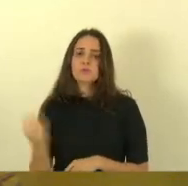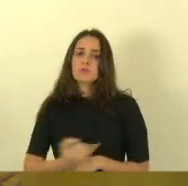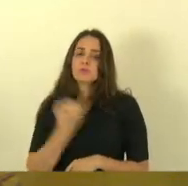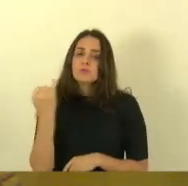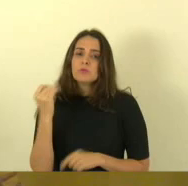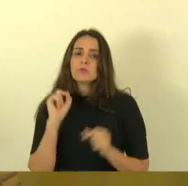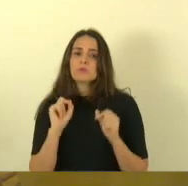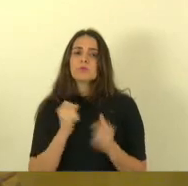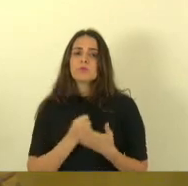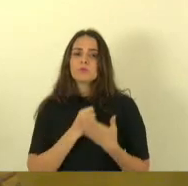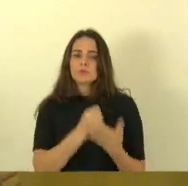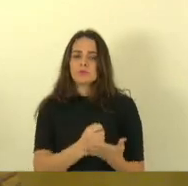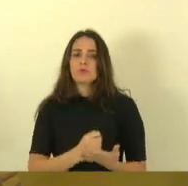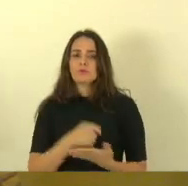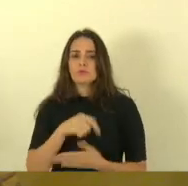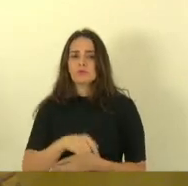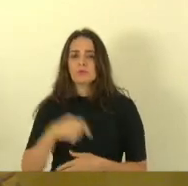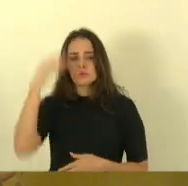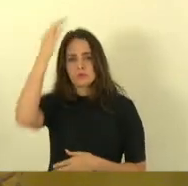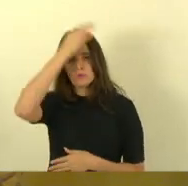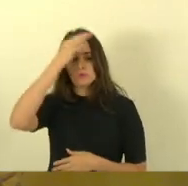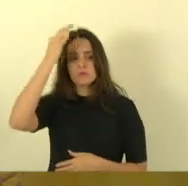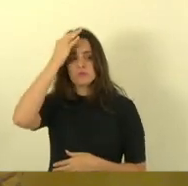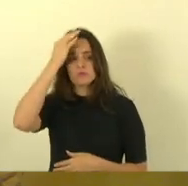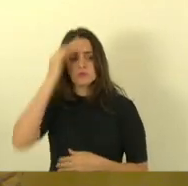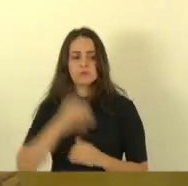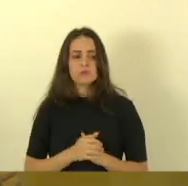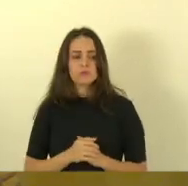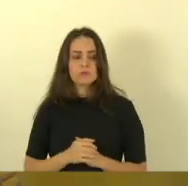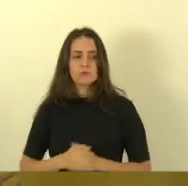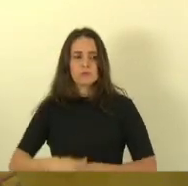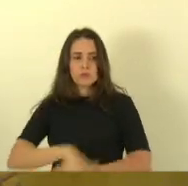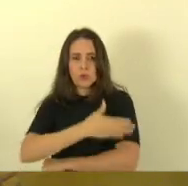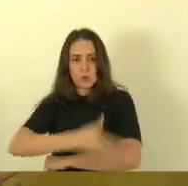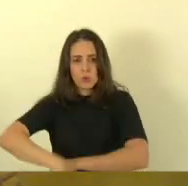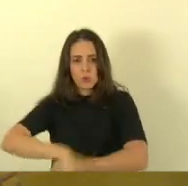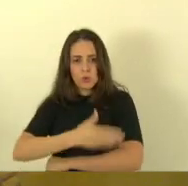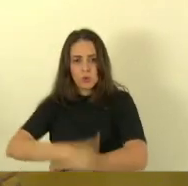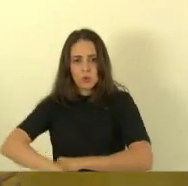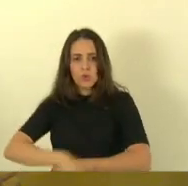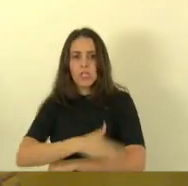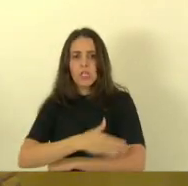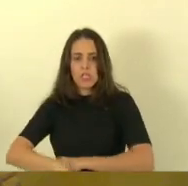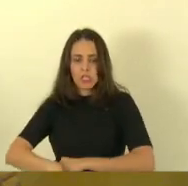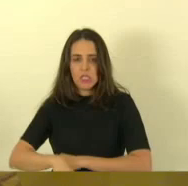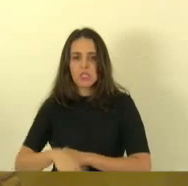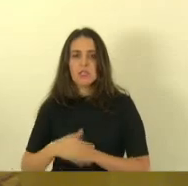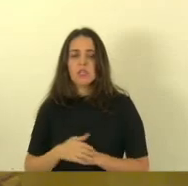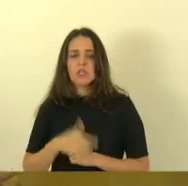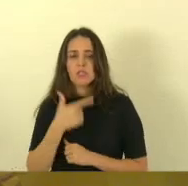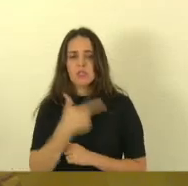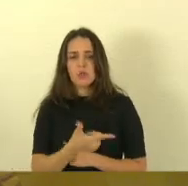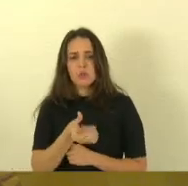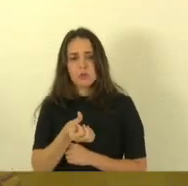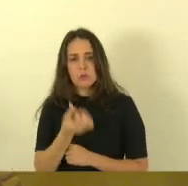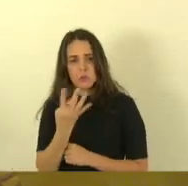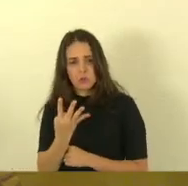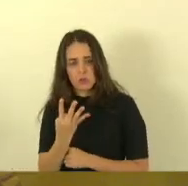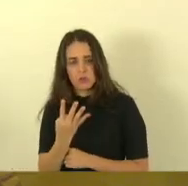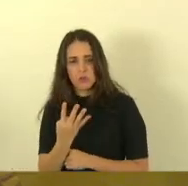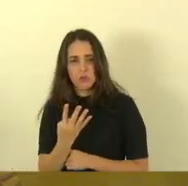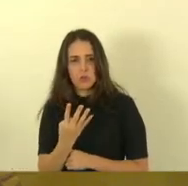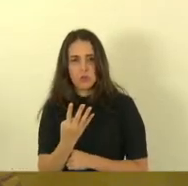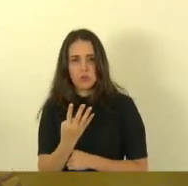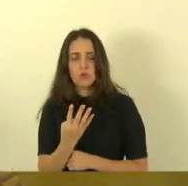intervenção do Estado do Espírito Santo para pavimentação da rodovia estadual 264 que liga